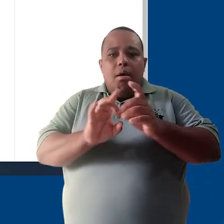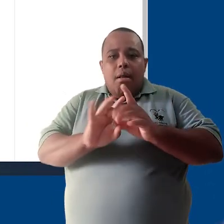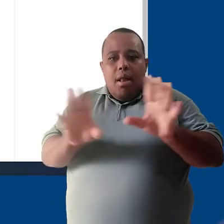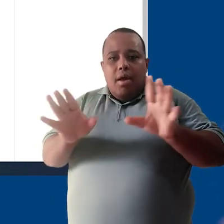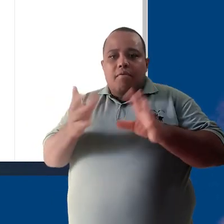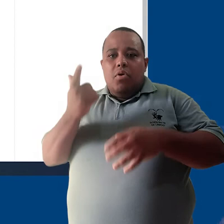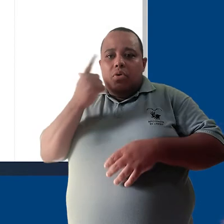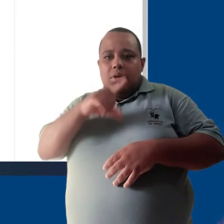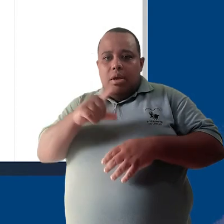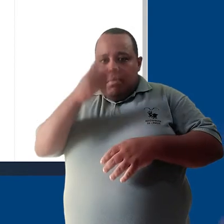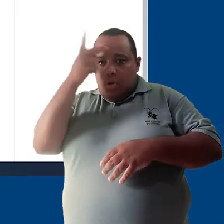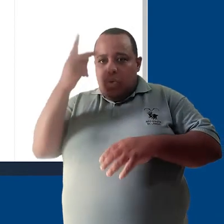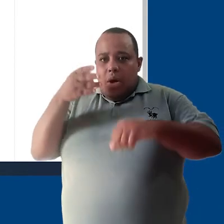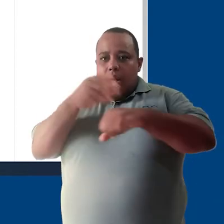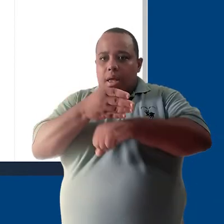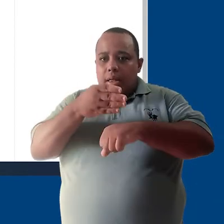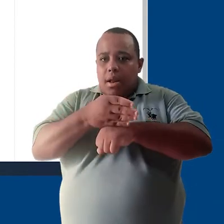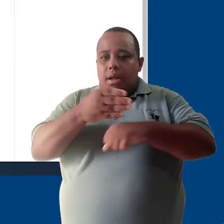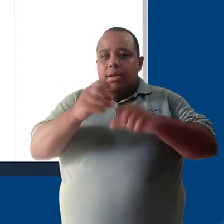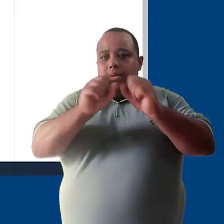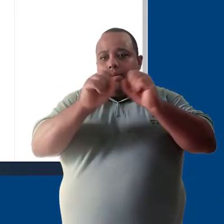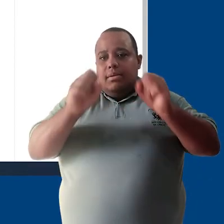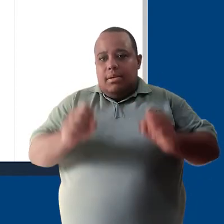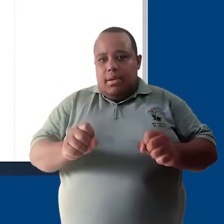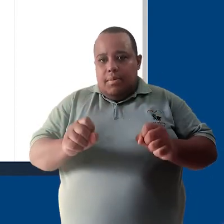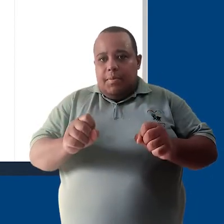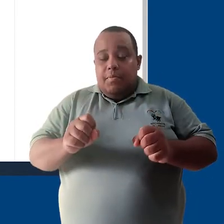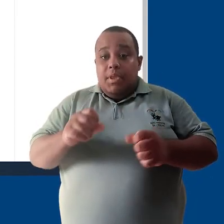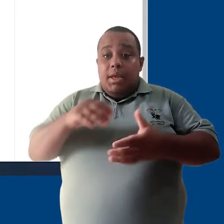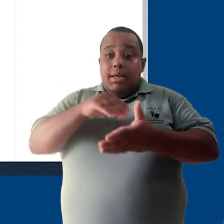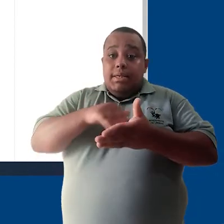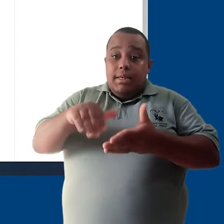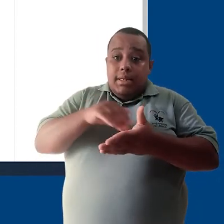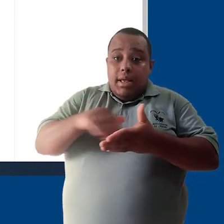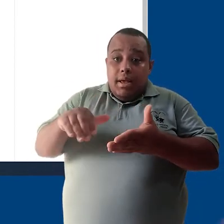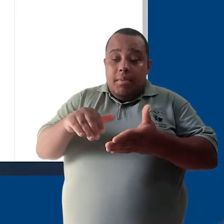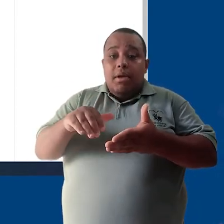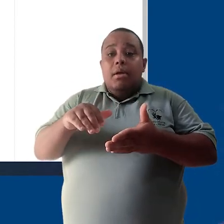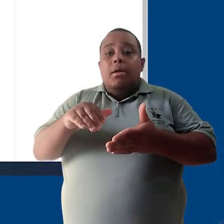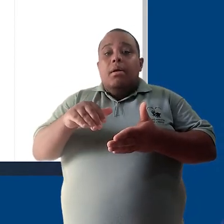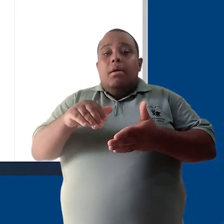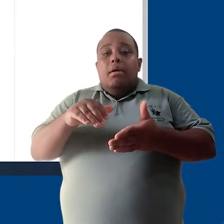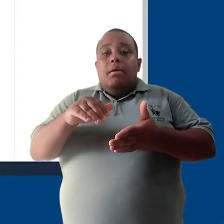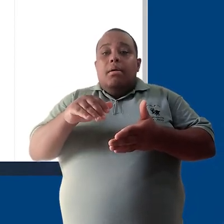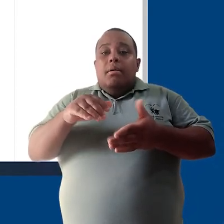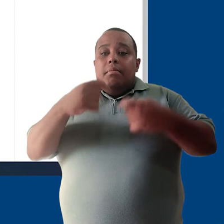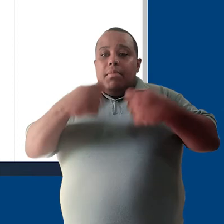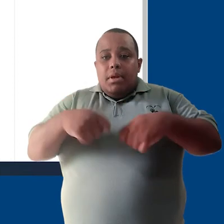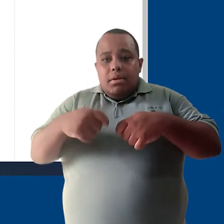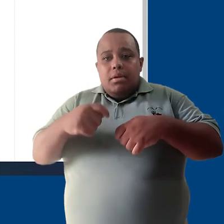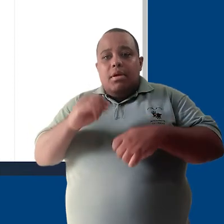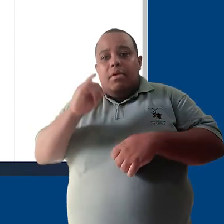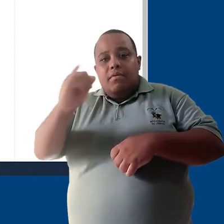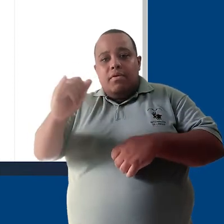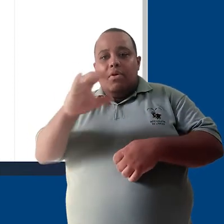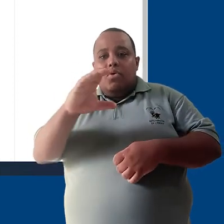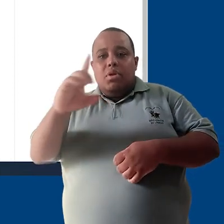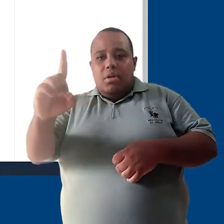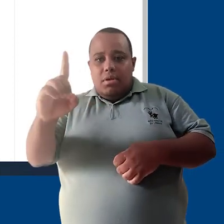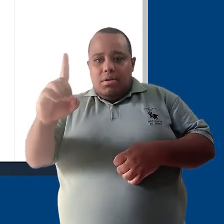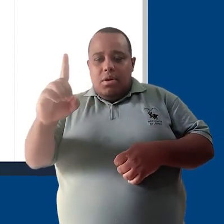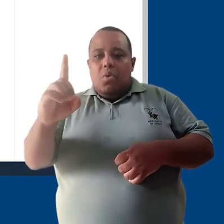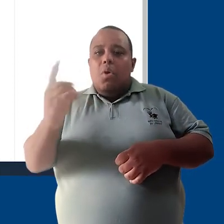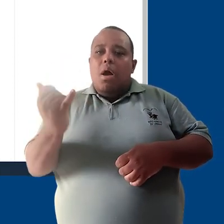devidos acessos sejam concedidos. No caso de secretários de curso, coordenação entra em contato com o suporte, desde que